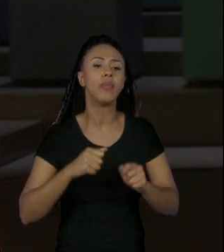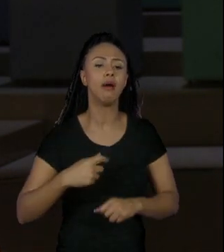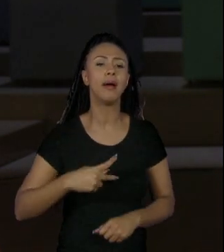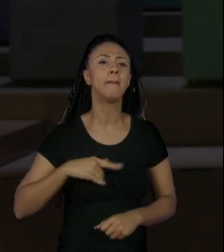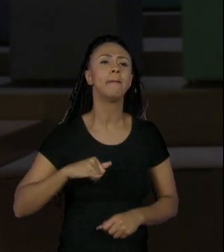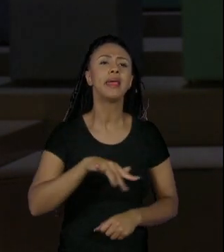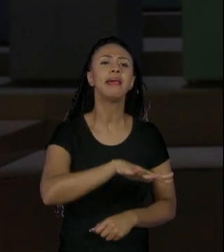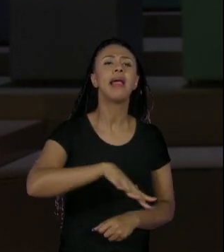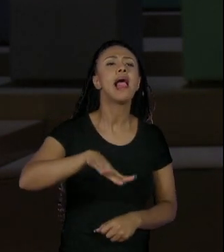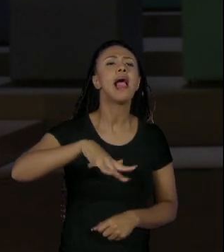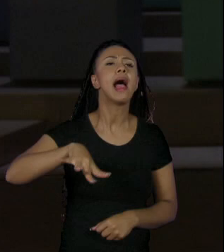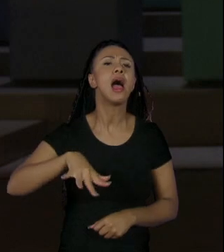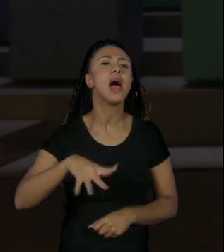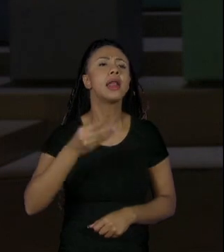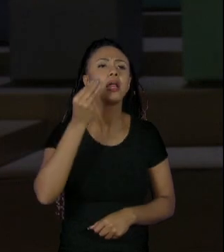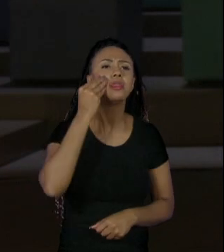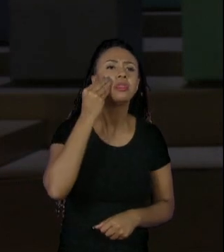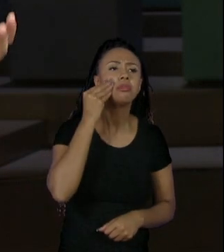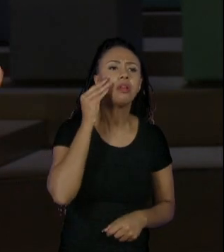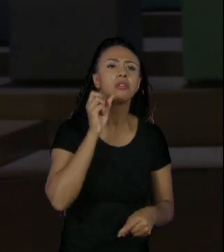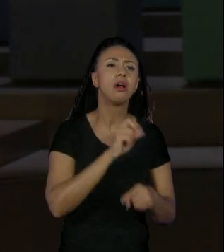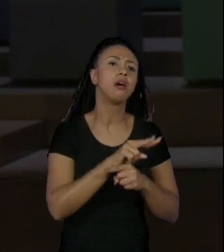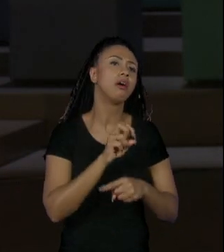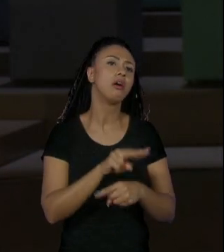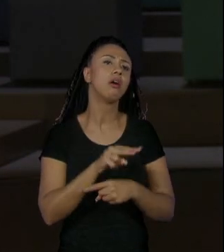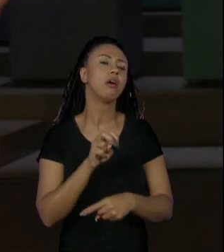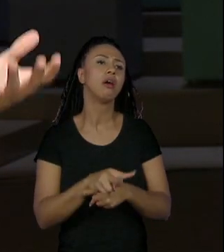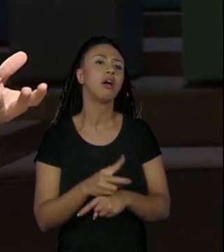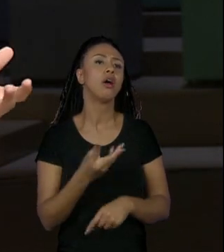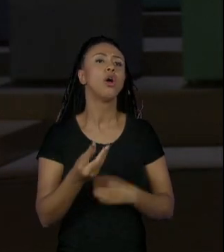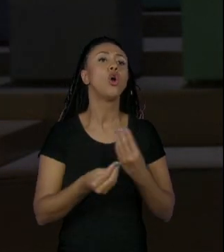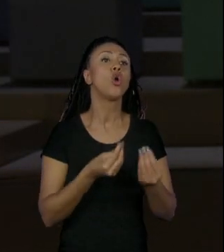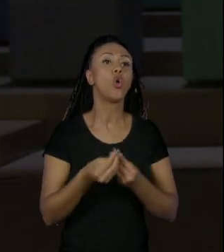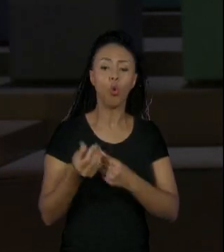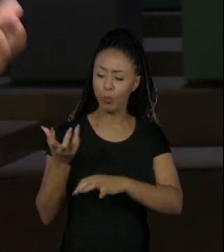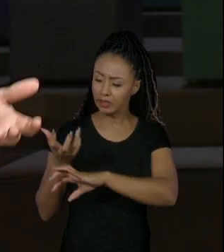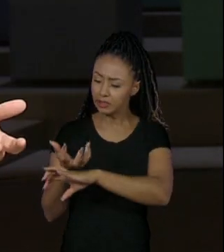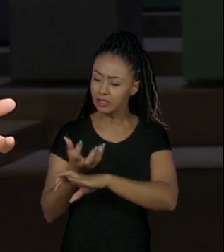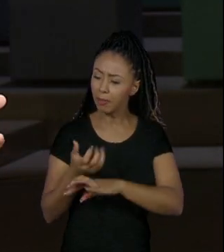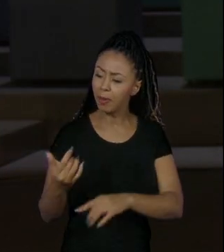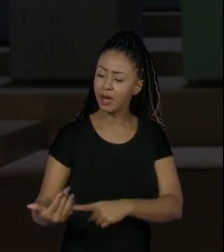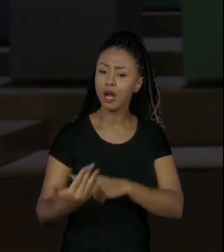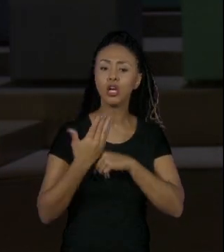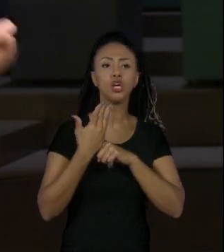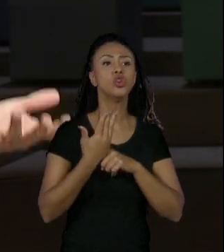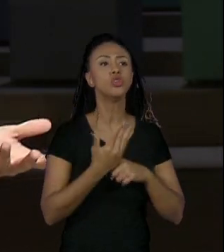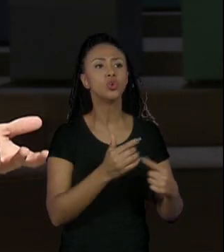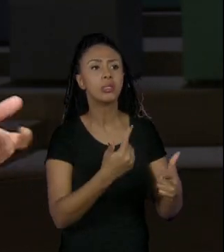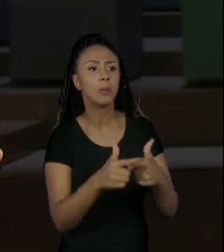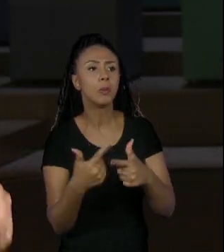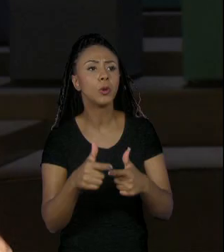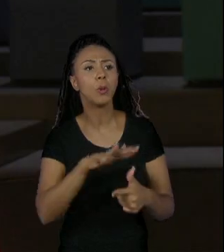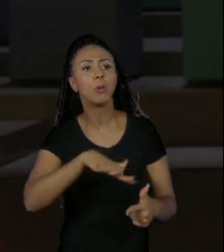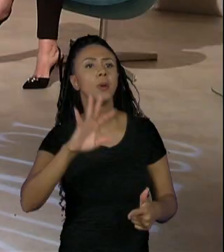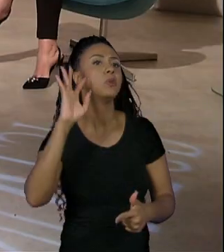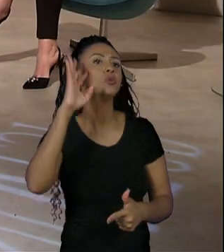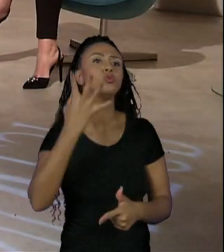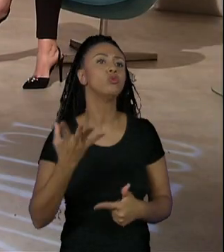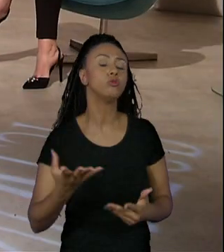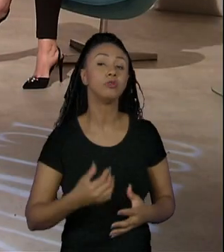integradores, como que eles conseguem, a partir das disciplinas, encontrar soluções para os problemas da comunidade?